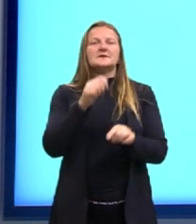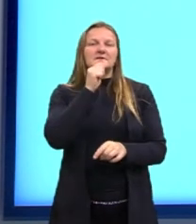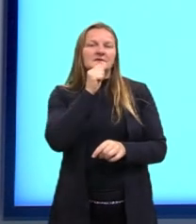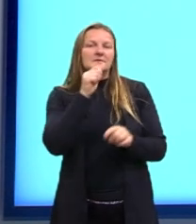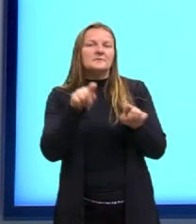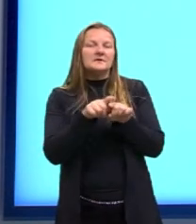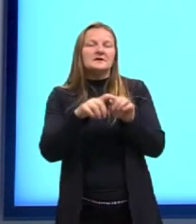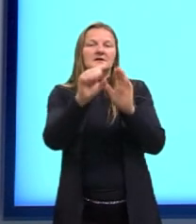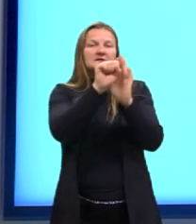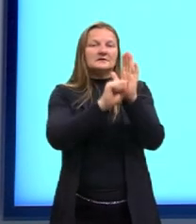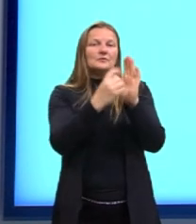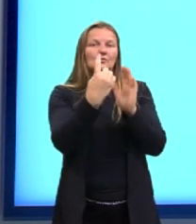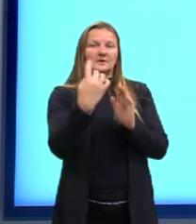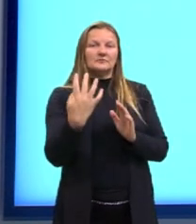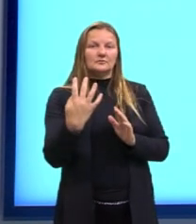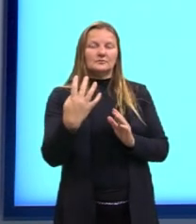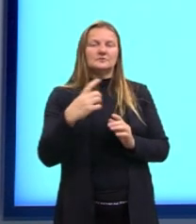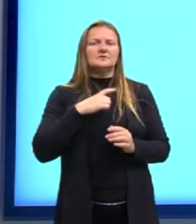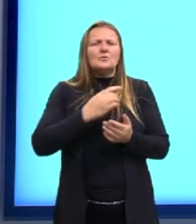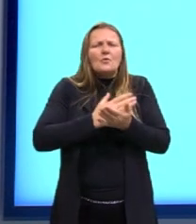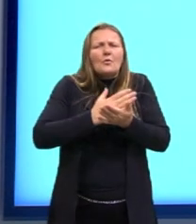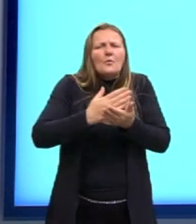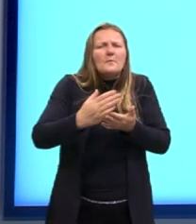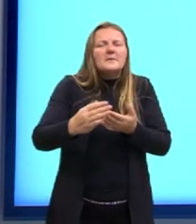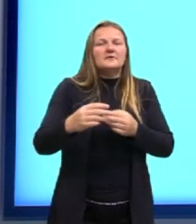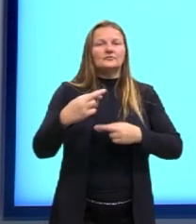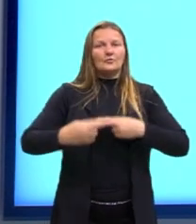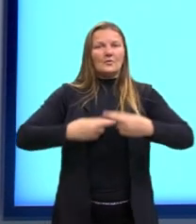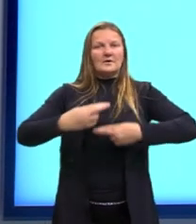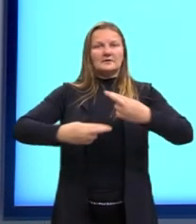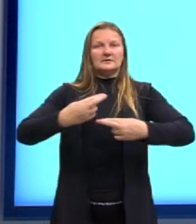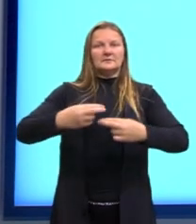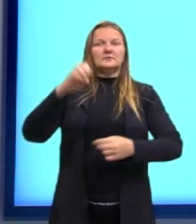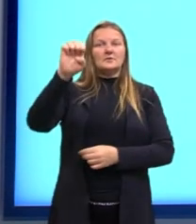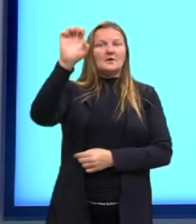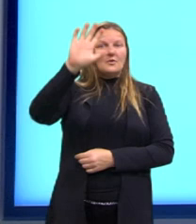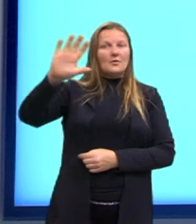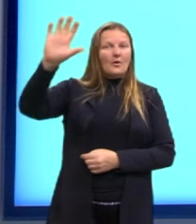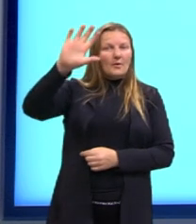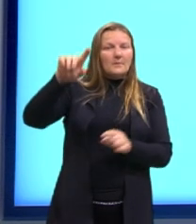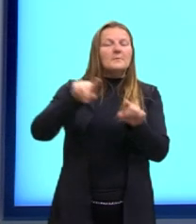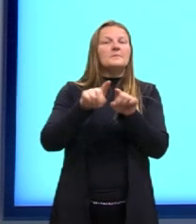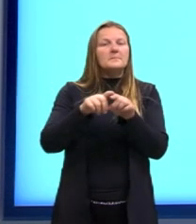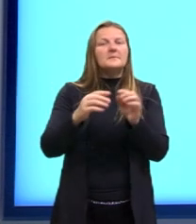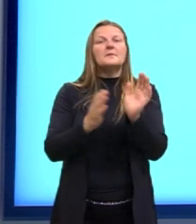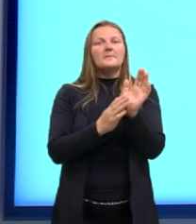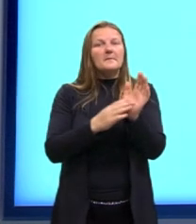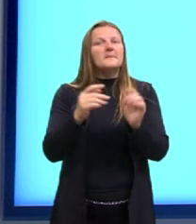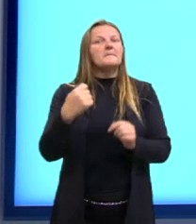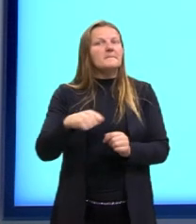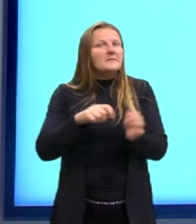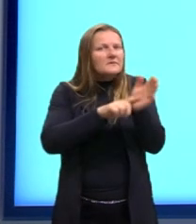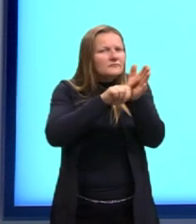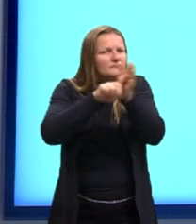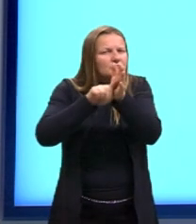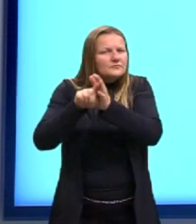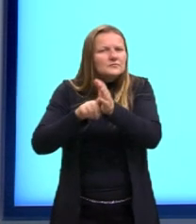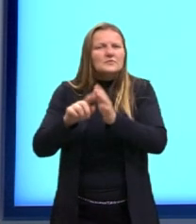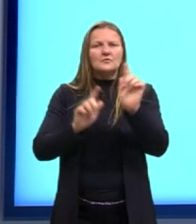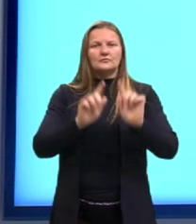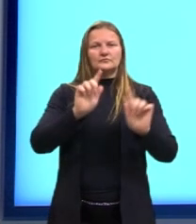ali no século XIV, o início do Renascimento na Europa também proporcionou novos rumos à